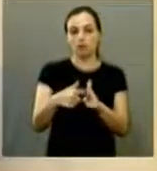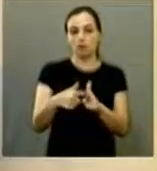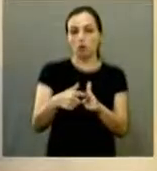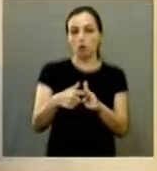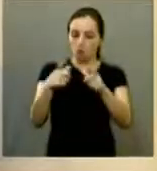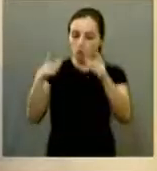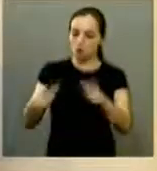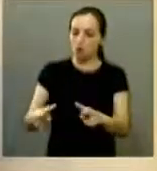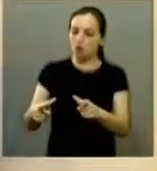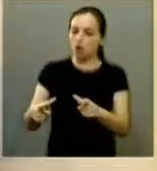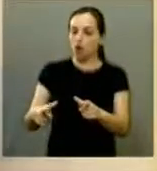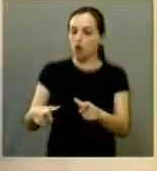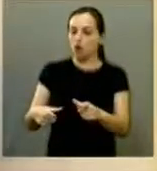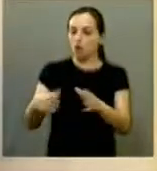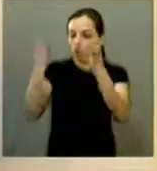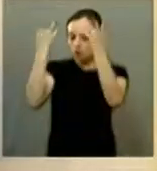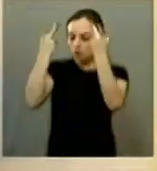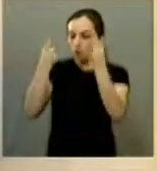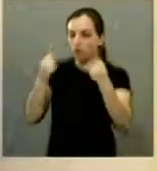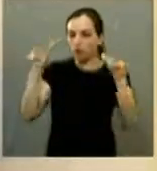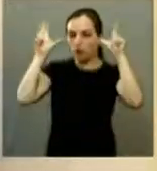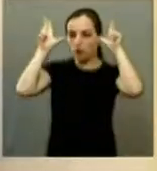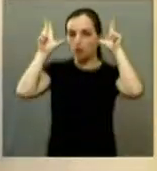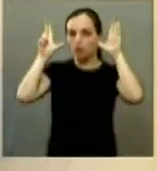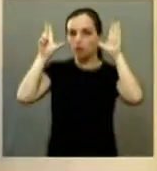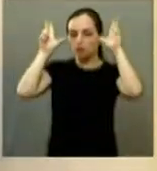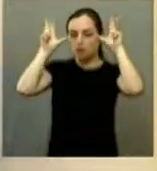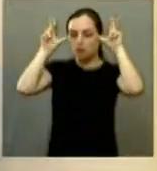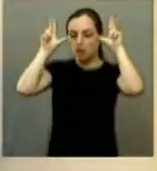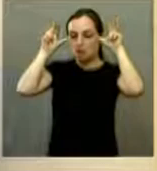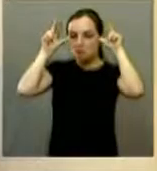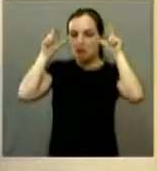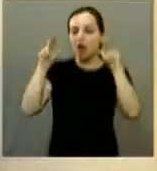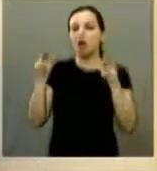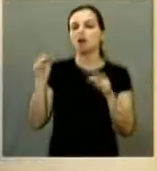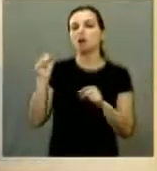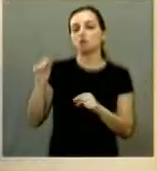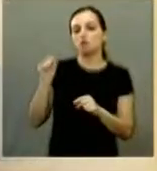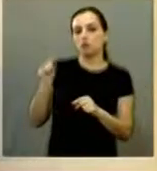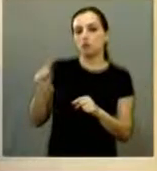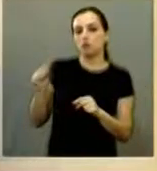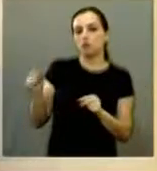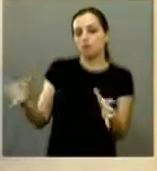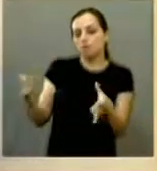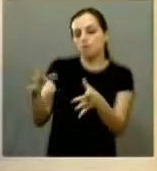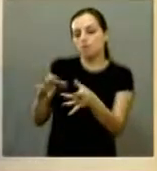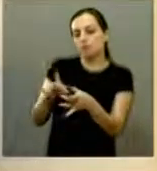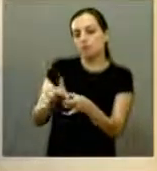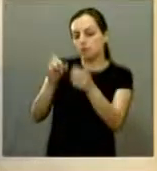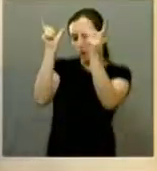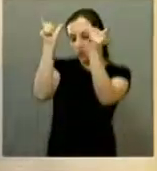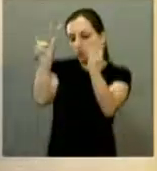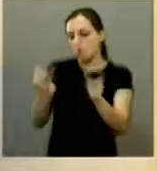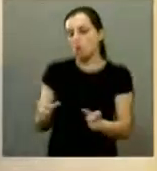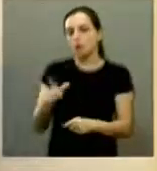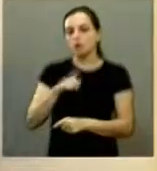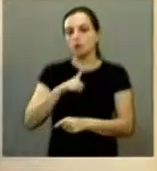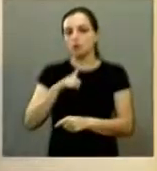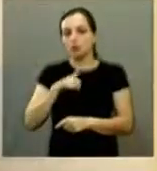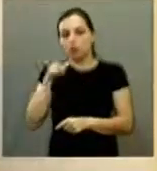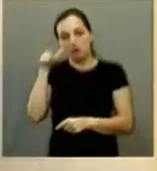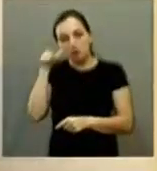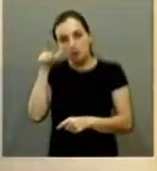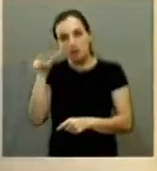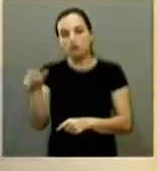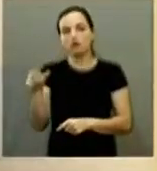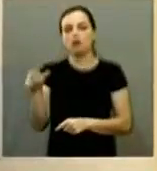animais de grande porte porque eu acho que é fundamental que a prefeitura também faça parceria com os cidadãos que tem interesse